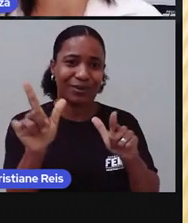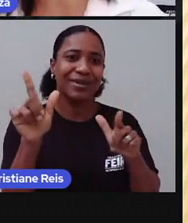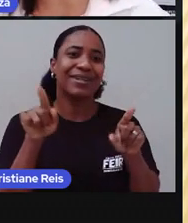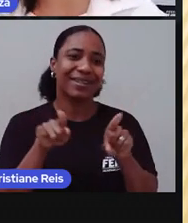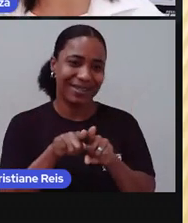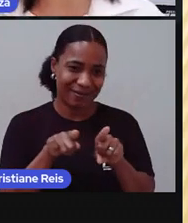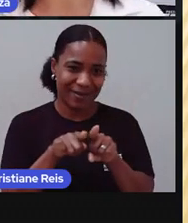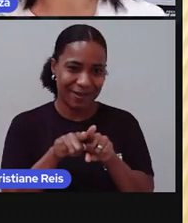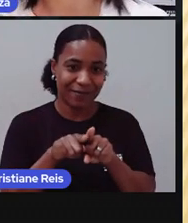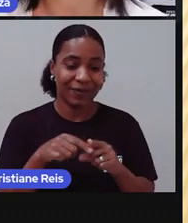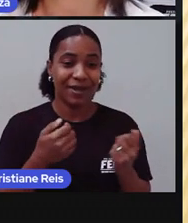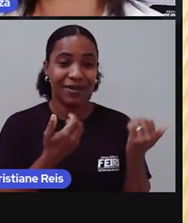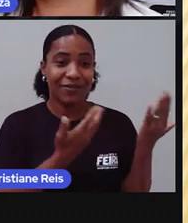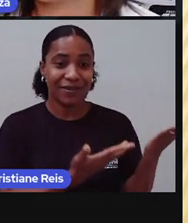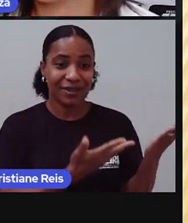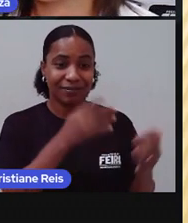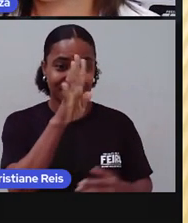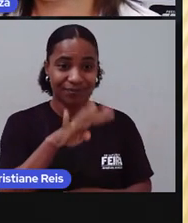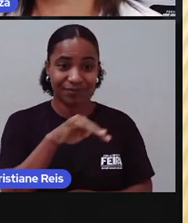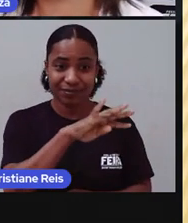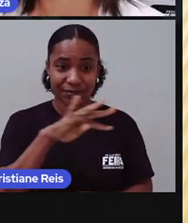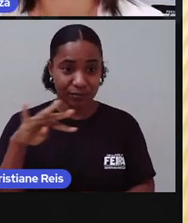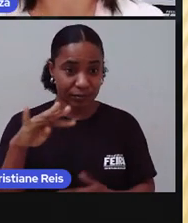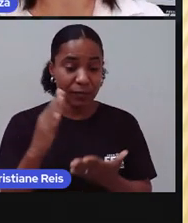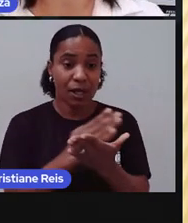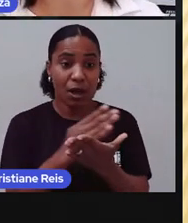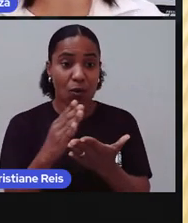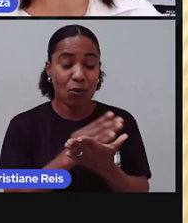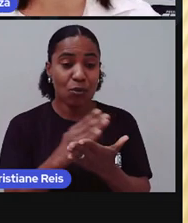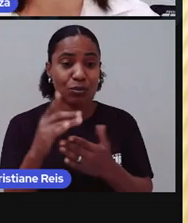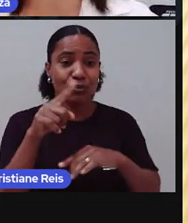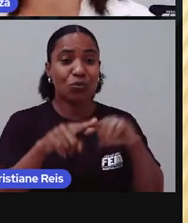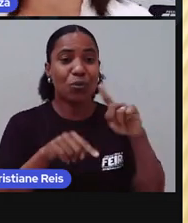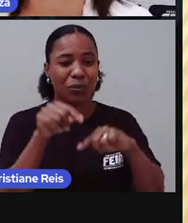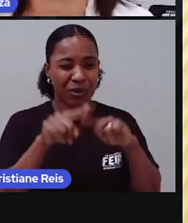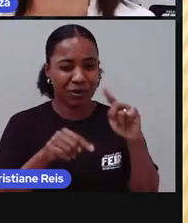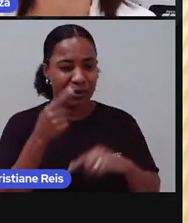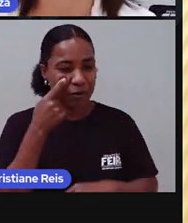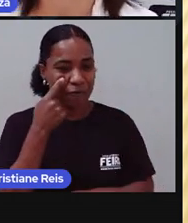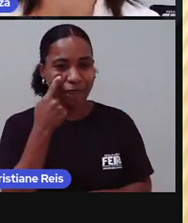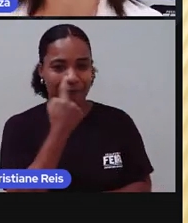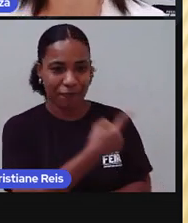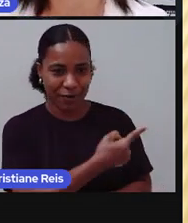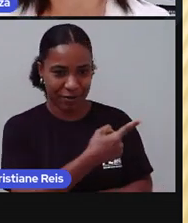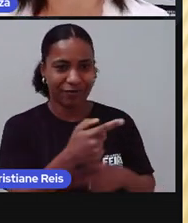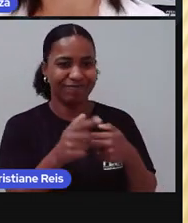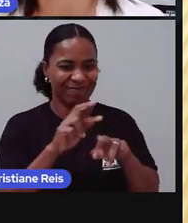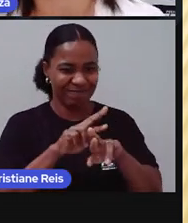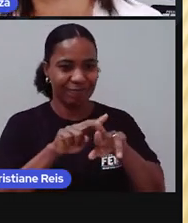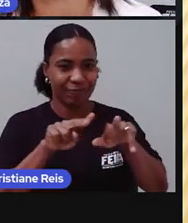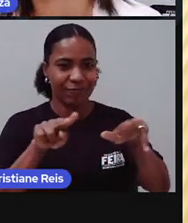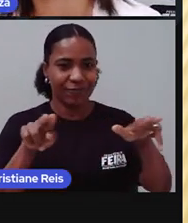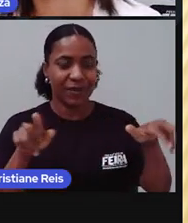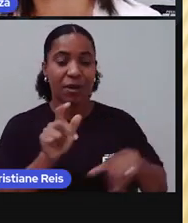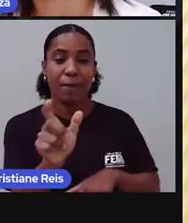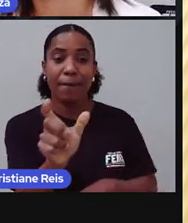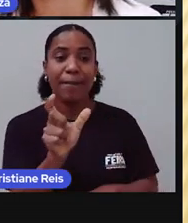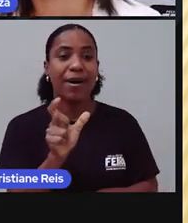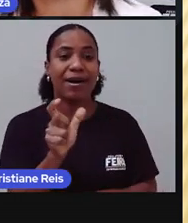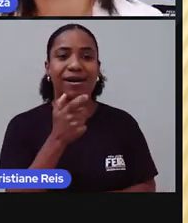Trago aqui mais alguns produtos. Para nós analisarmos os termos em inglês.